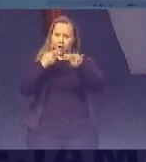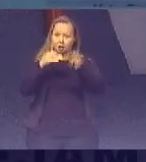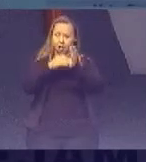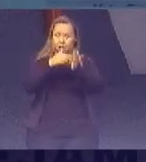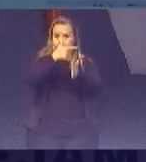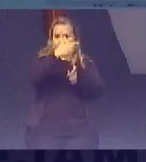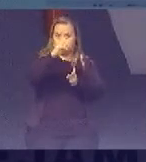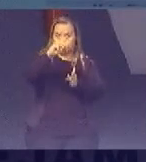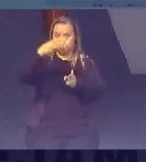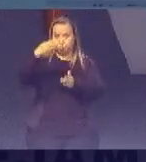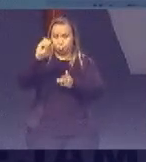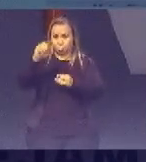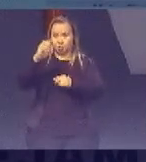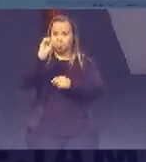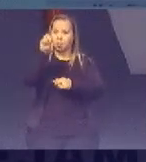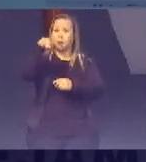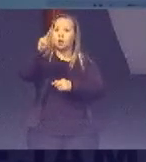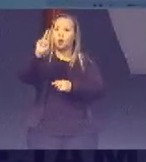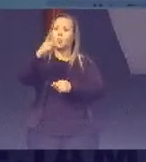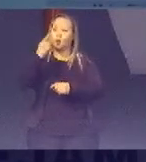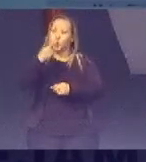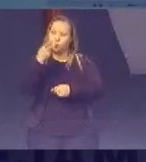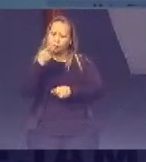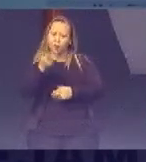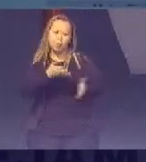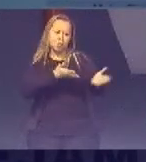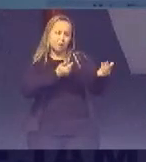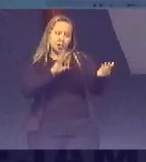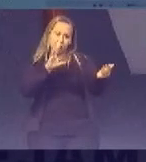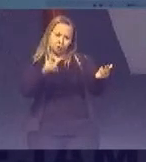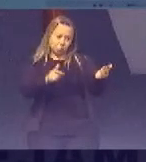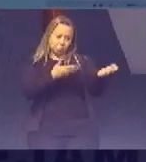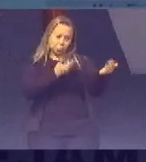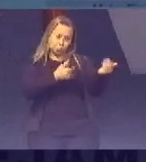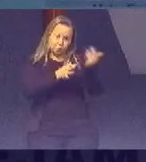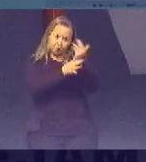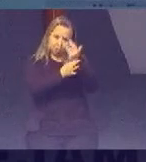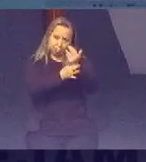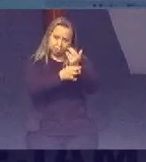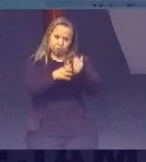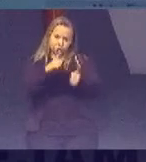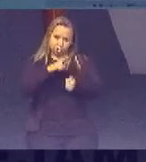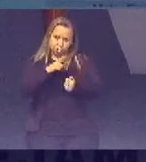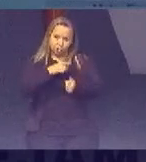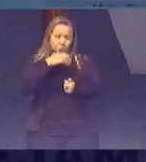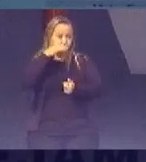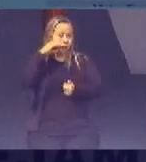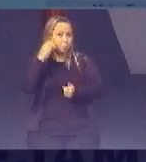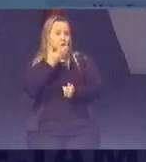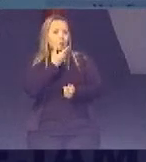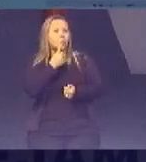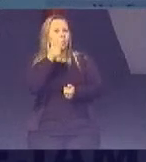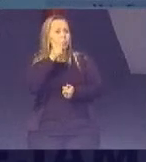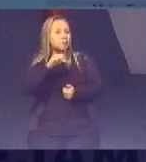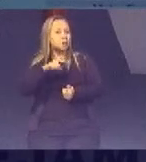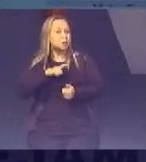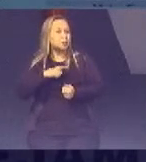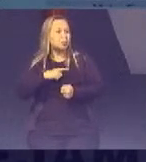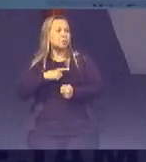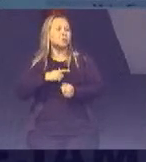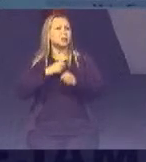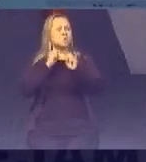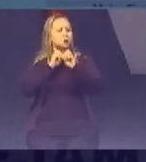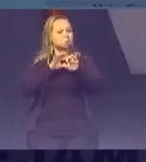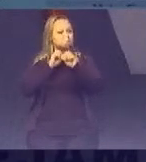Fixada pela ANU Garantir que todos os jovens Em uma substancial proporção Dos adultos Homens e mulheres Estejam alfabetizados